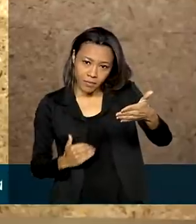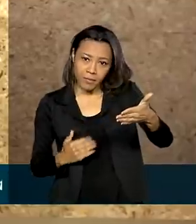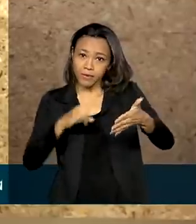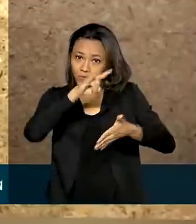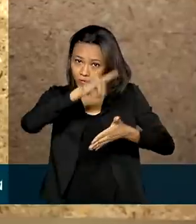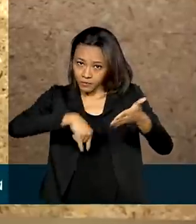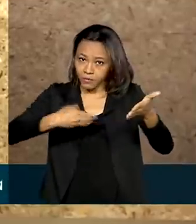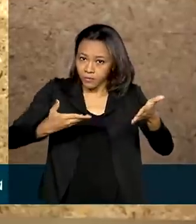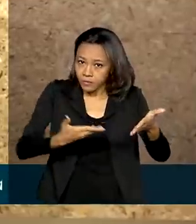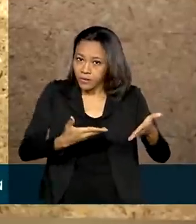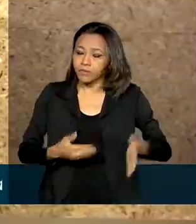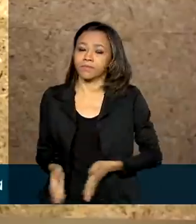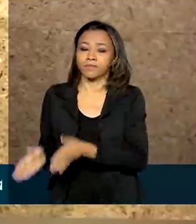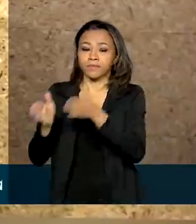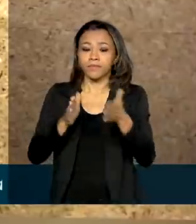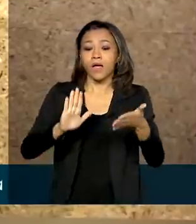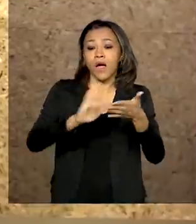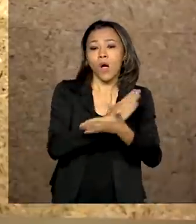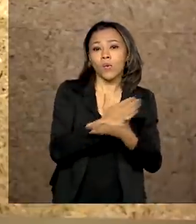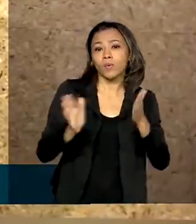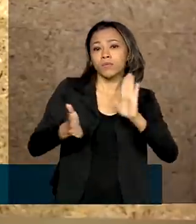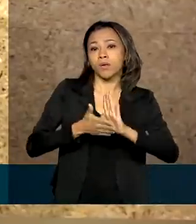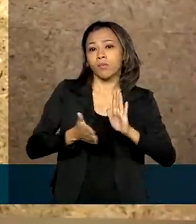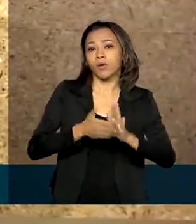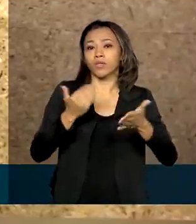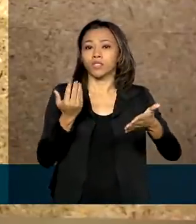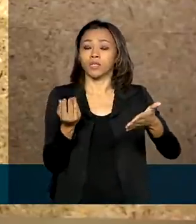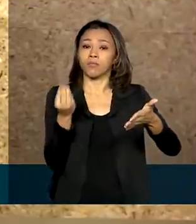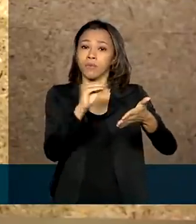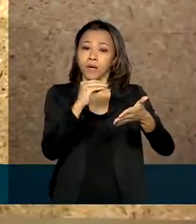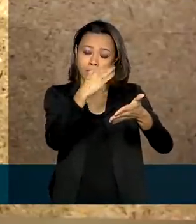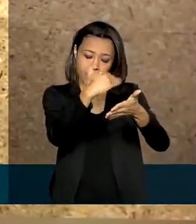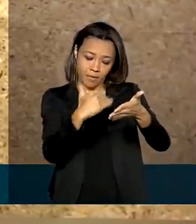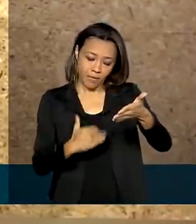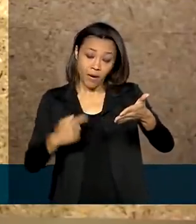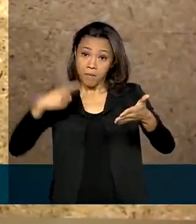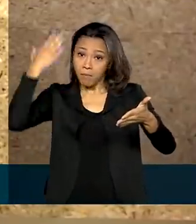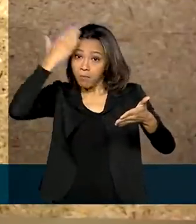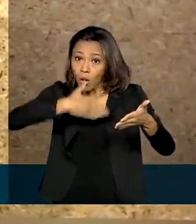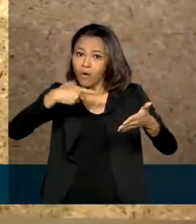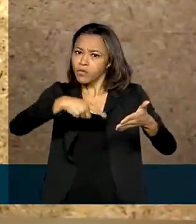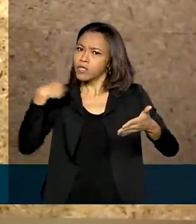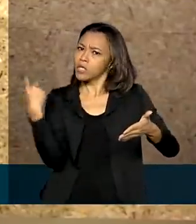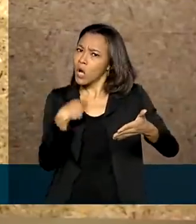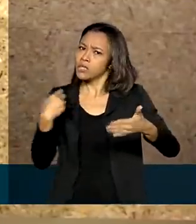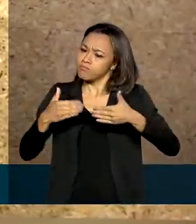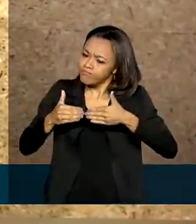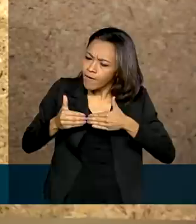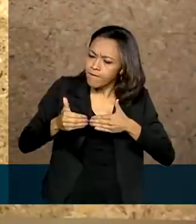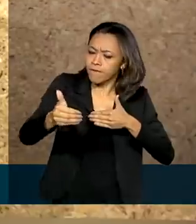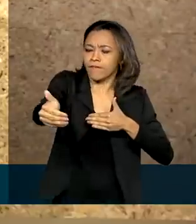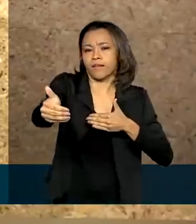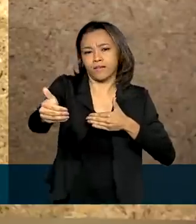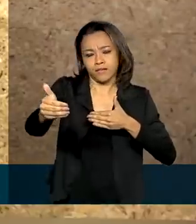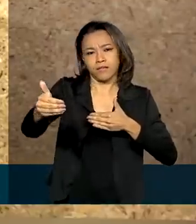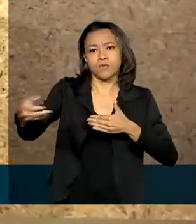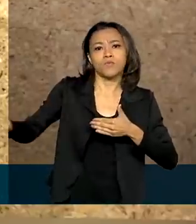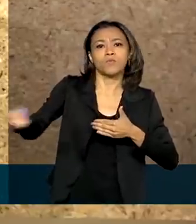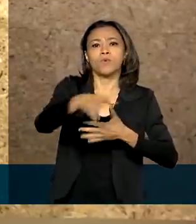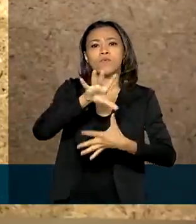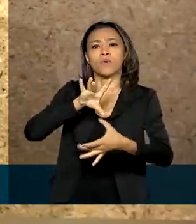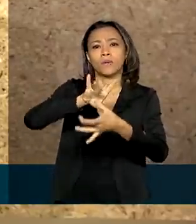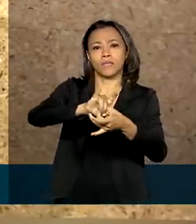Algumas questões tratadas no programa refletem o necessário avanço para termos um novo cenário da atividade da